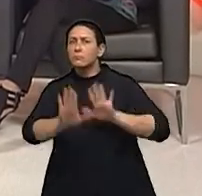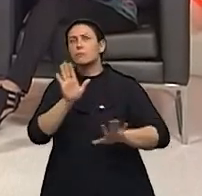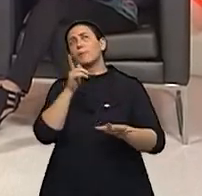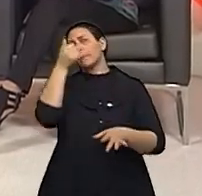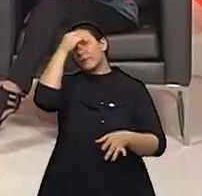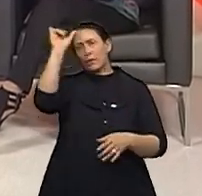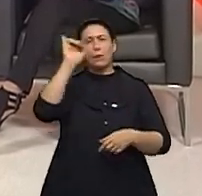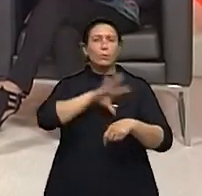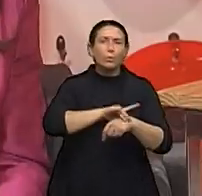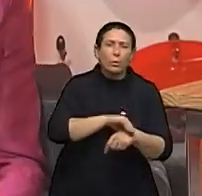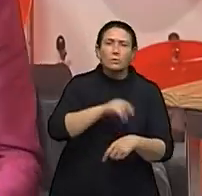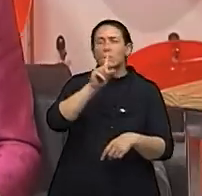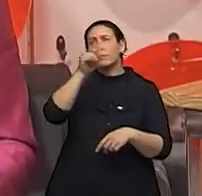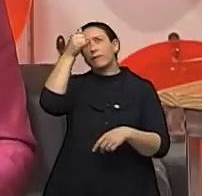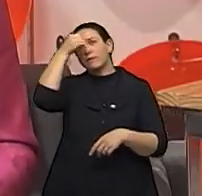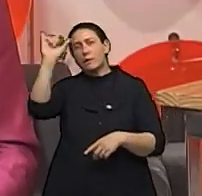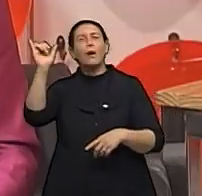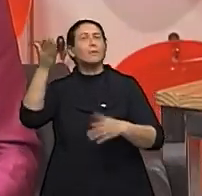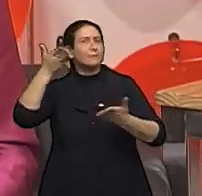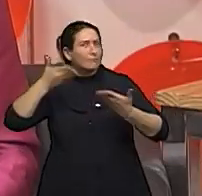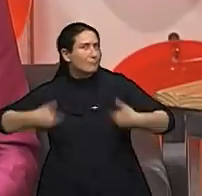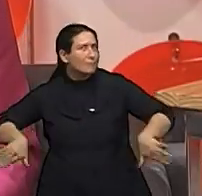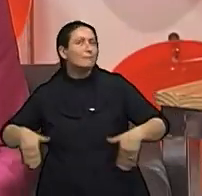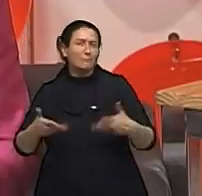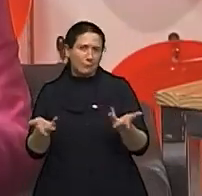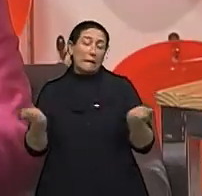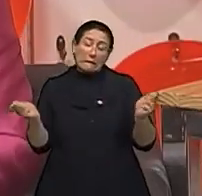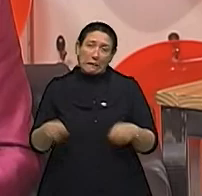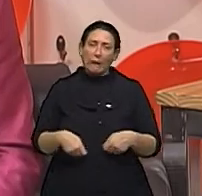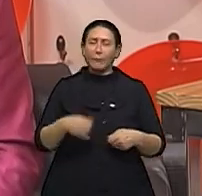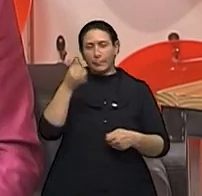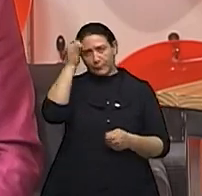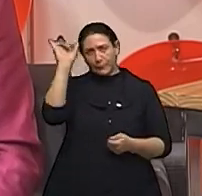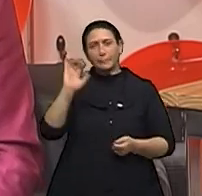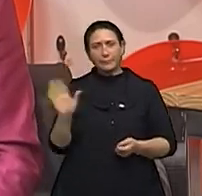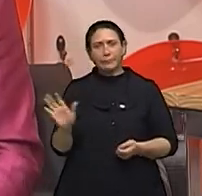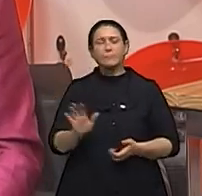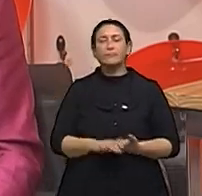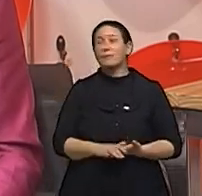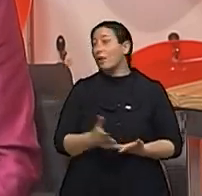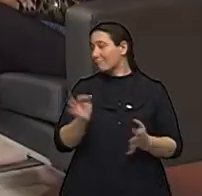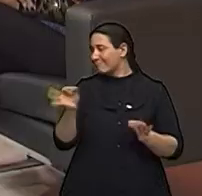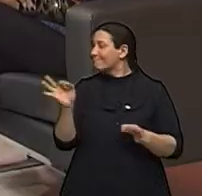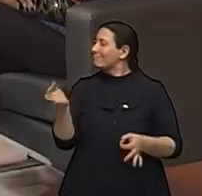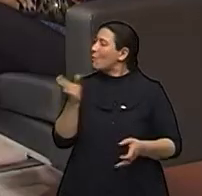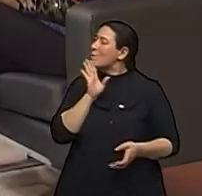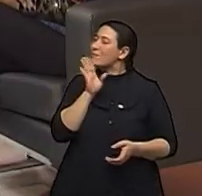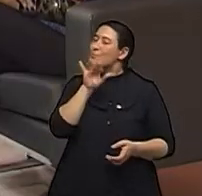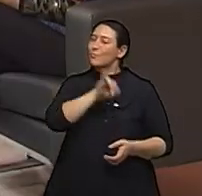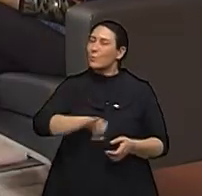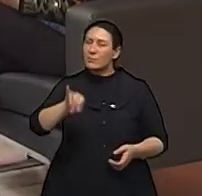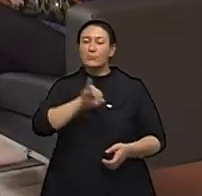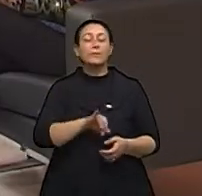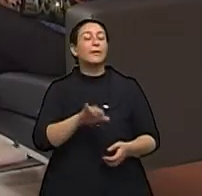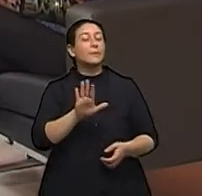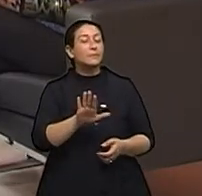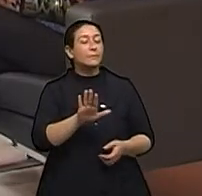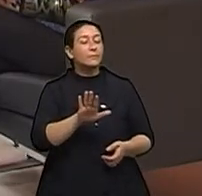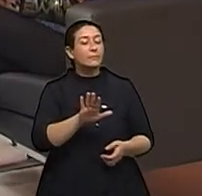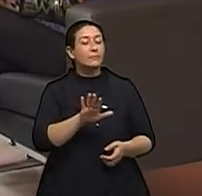da doença, não ser mutilada, que é isso que nós podemos prevenir. Claro. Nada como conhecimento, né, doutora? Em segunda,